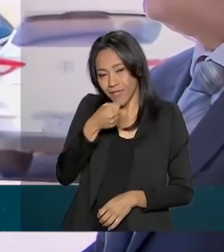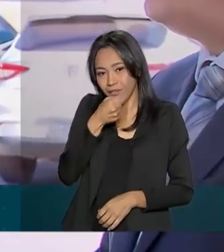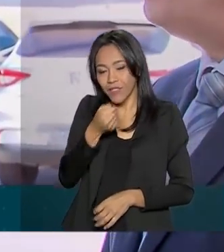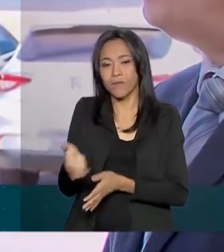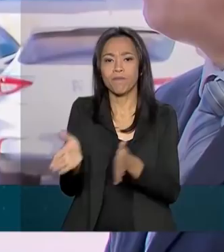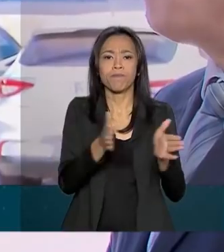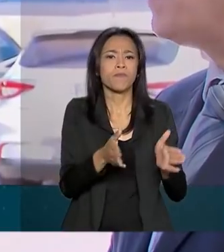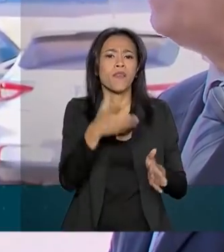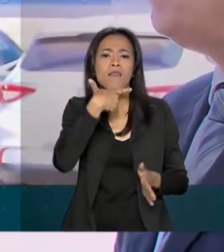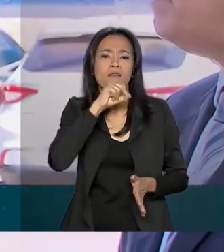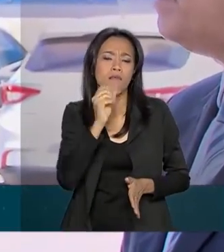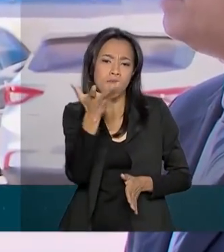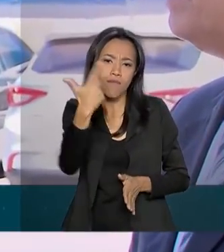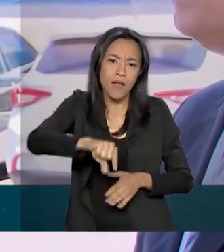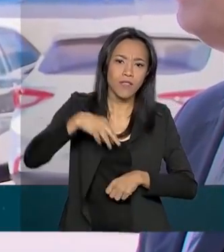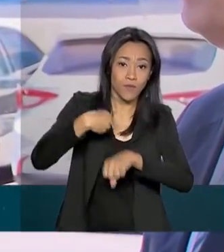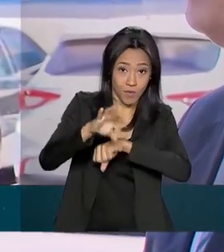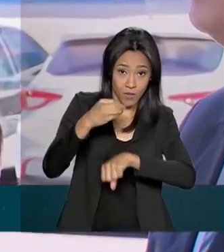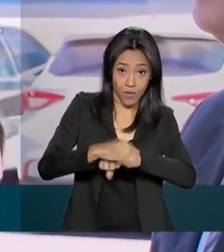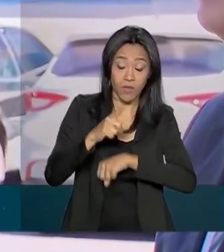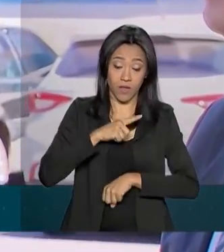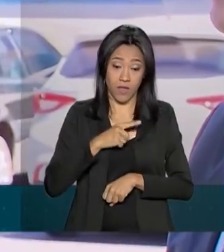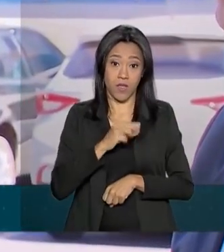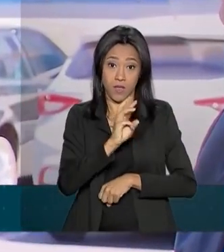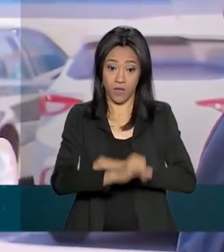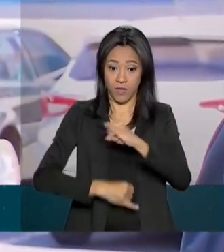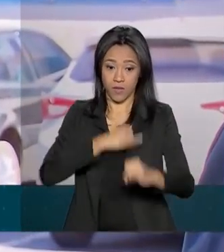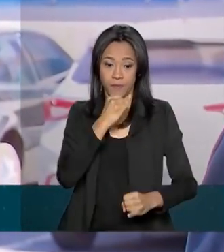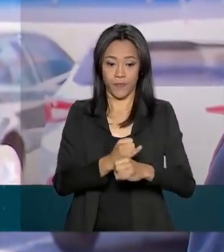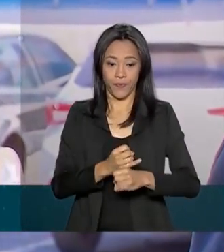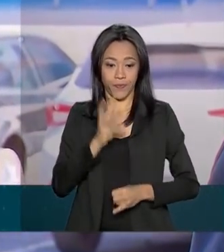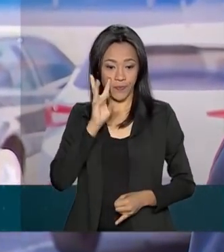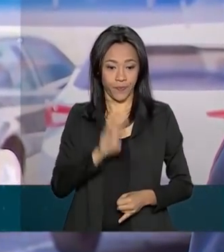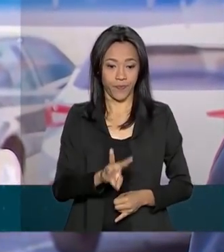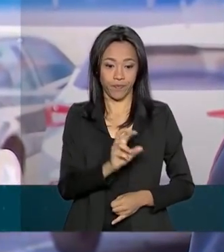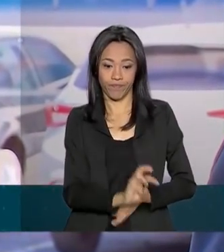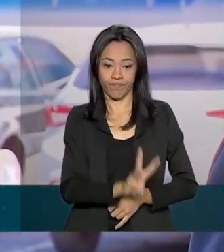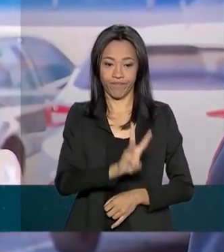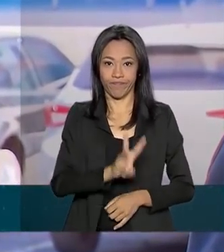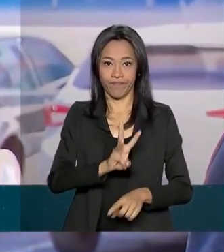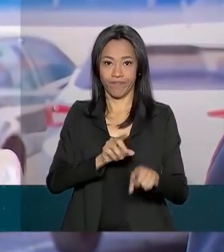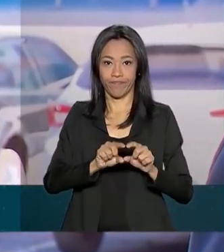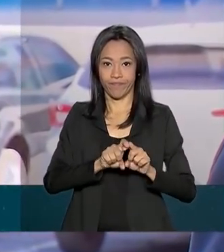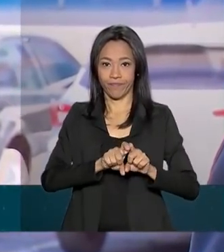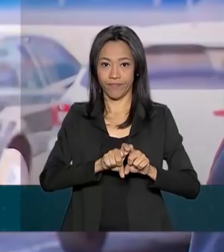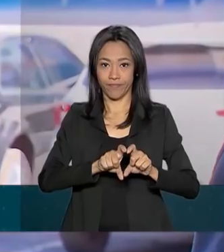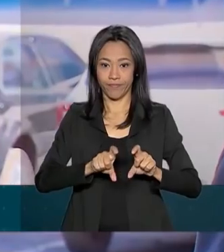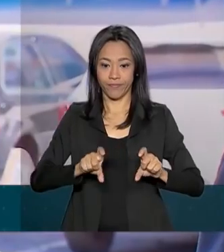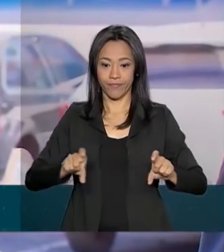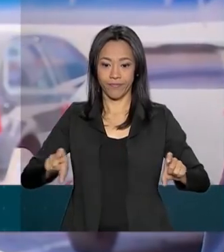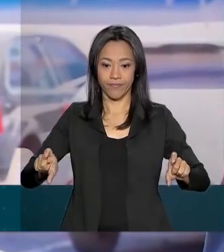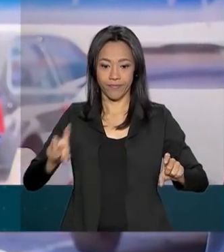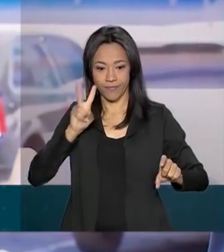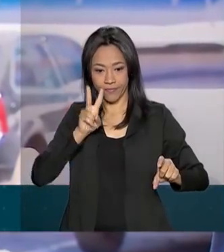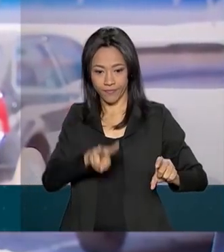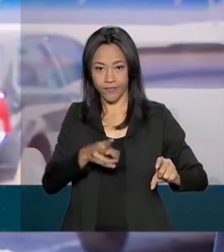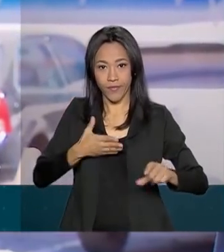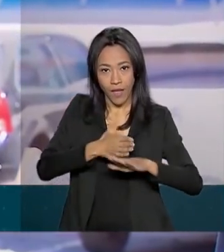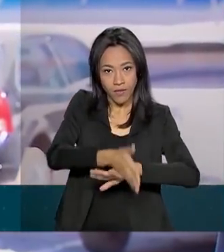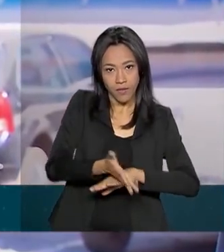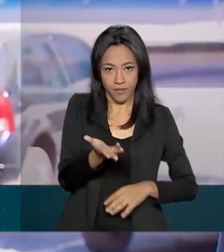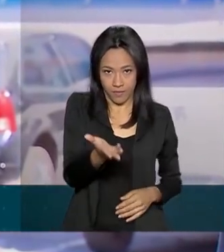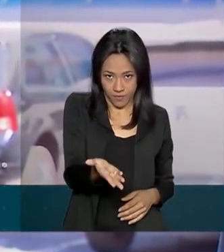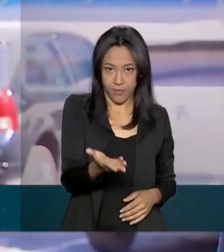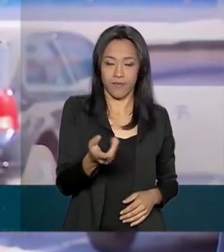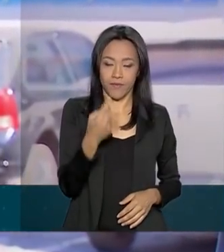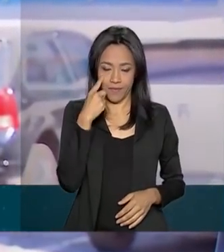e para quem quiser mais informações, tem o site www.negociardívidas.caixa.gov.br.